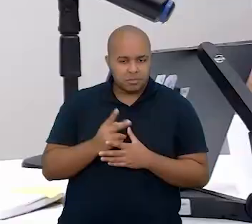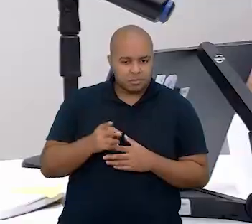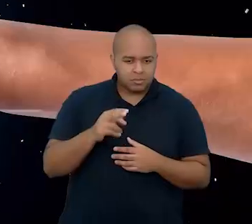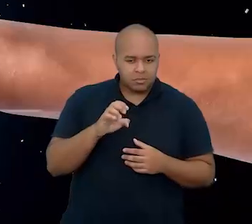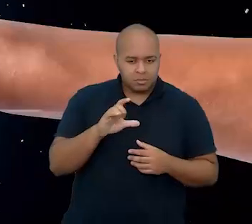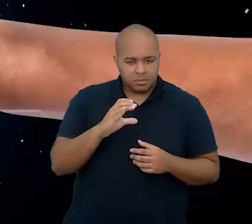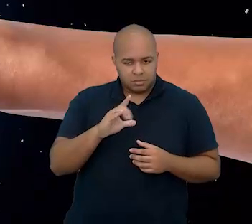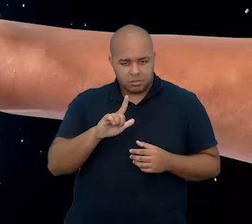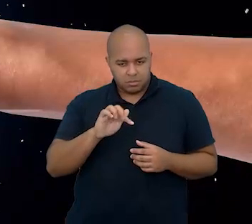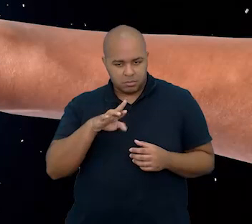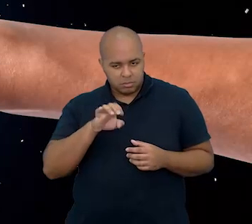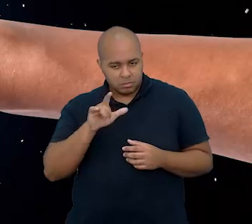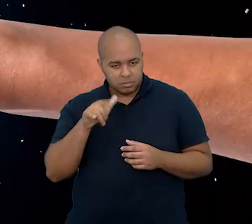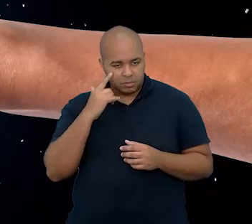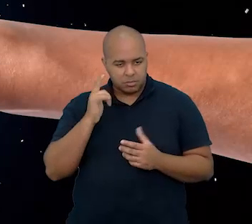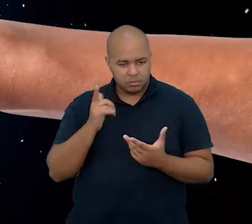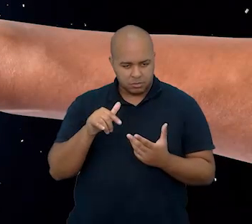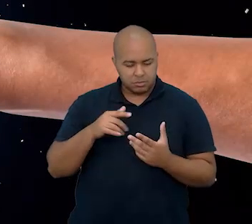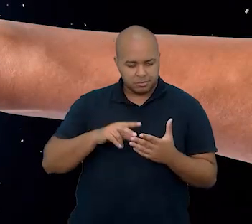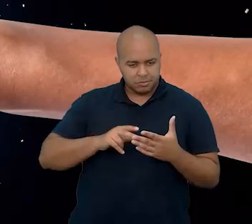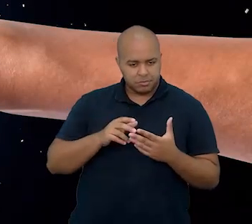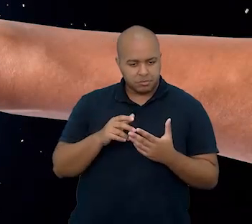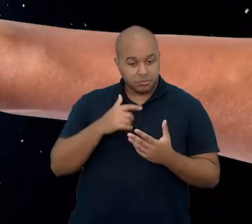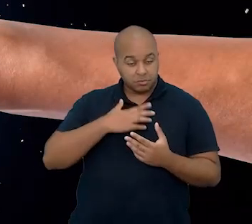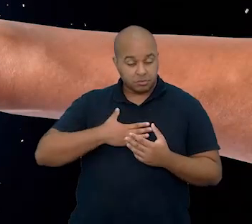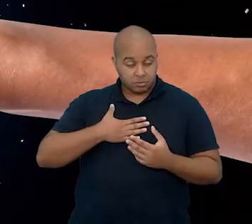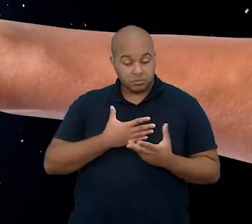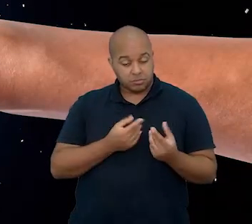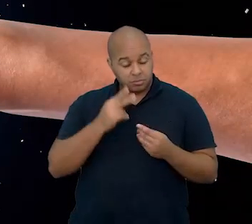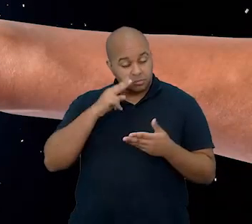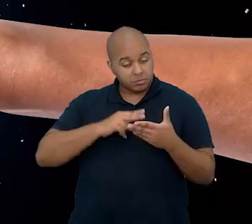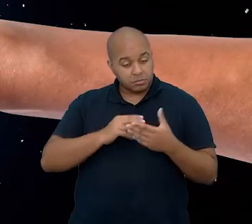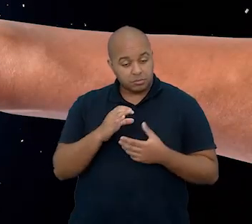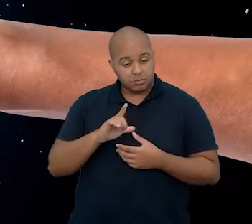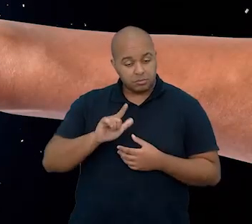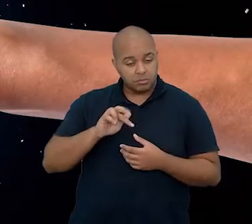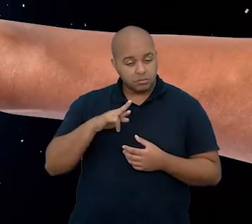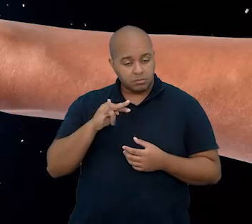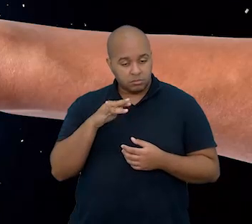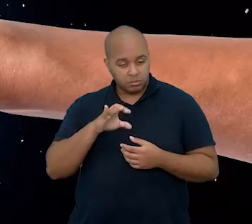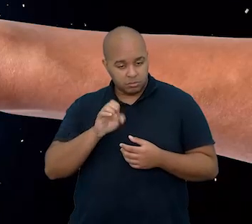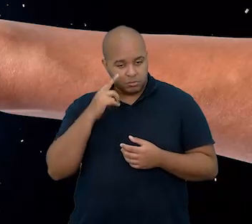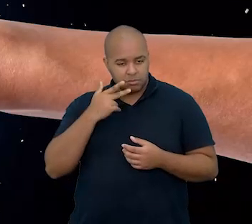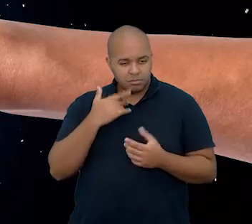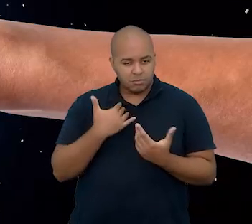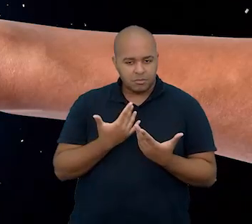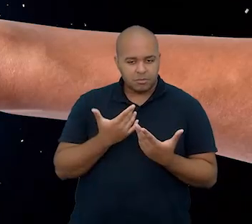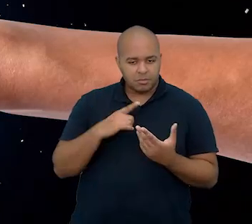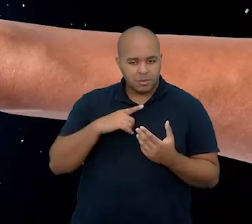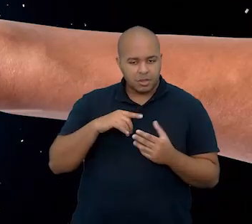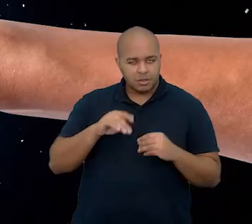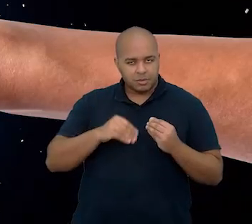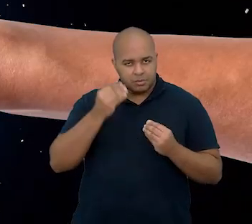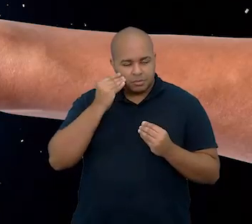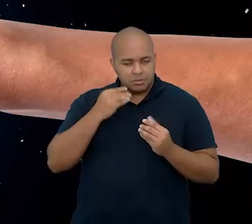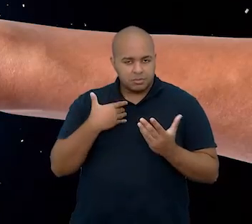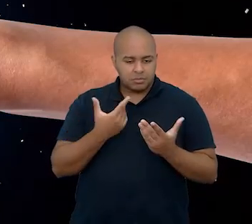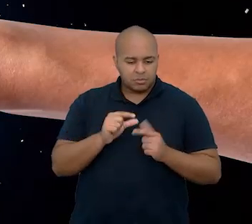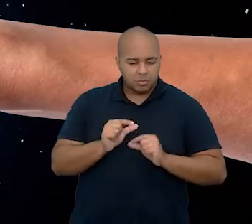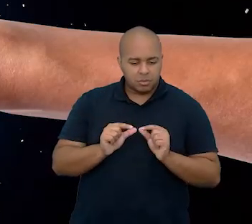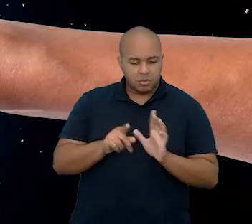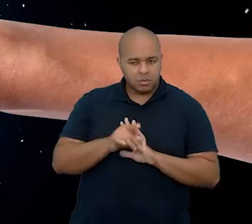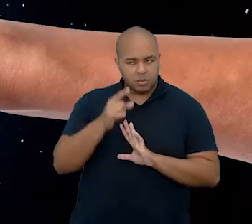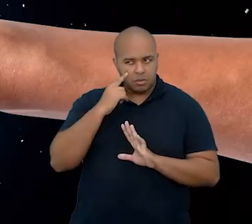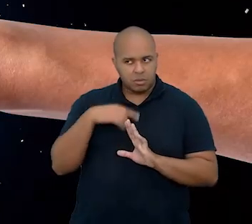Clarice Lispector, que é uma autora que gosto muito. E na diretoria de ensino a gente tem tentado entender um pouquinho